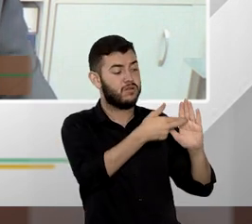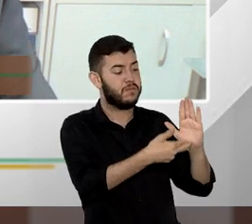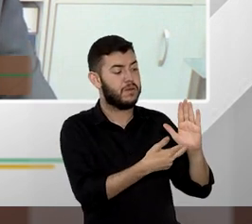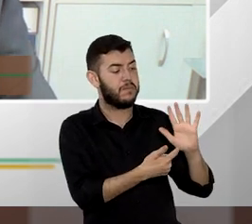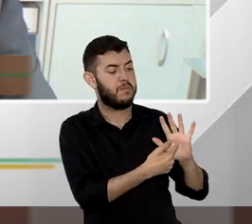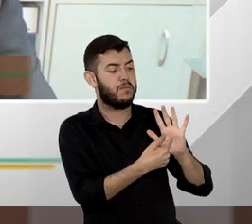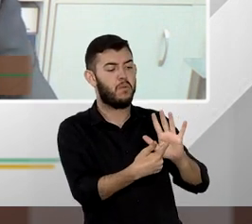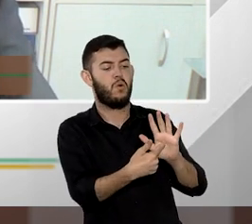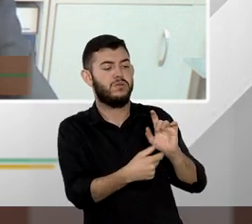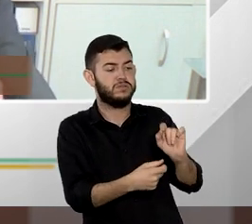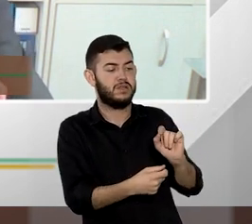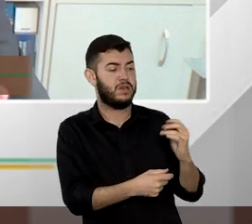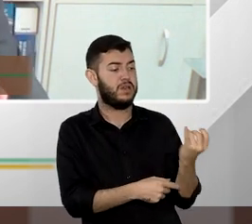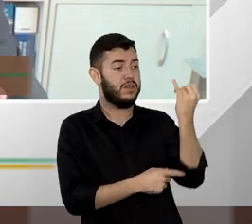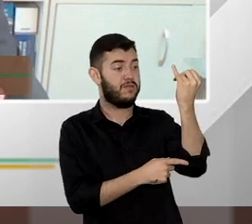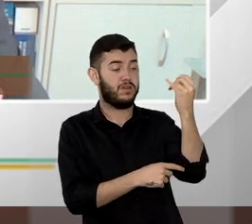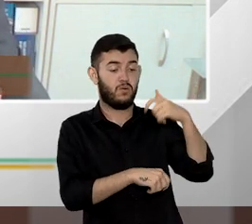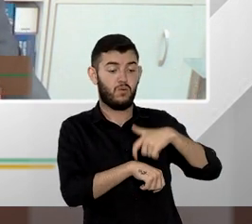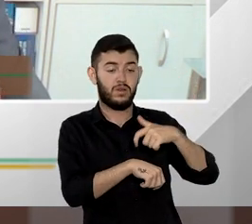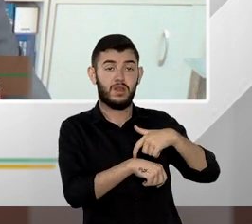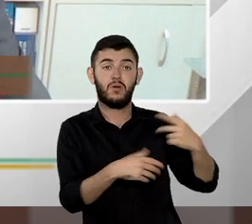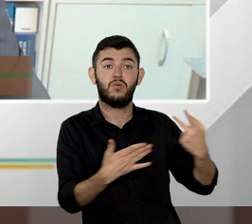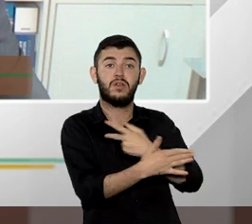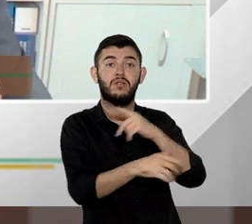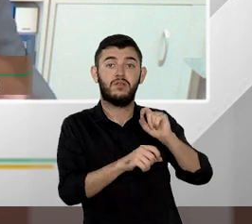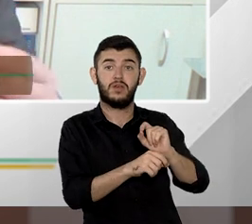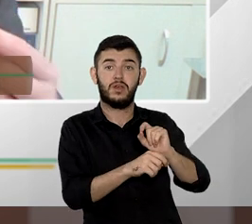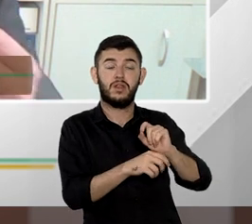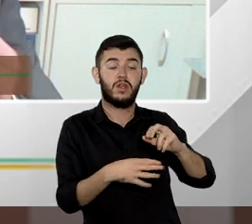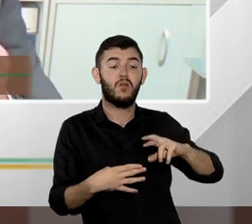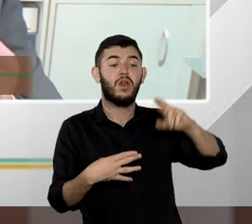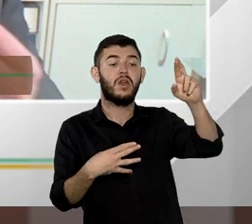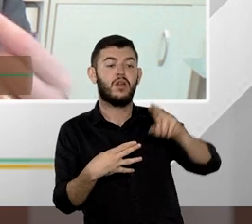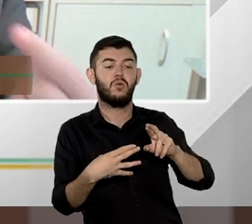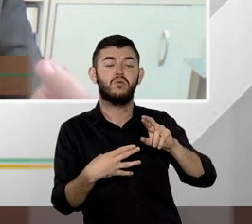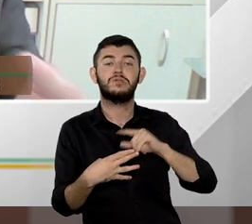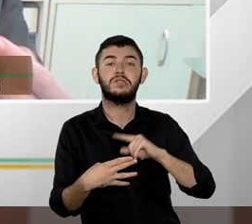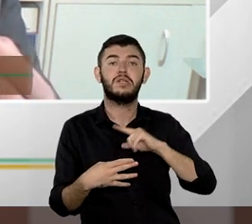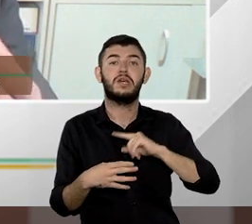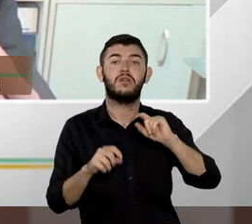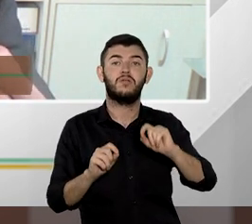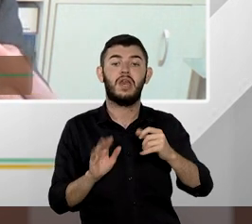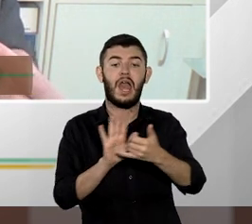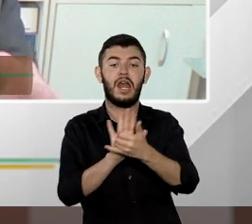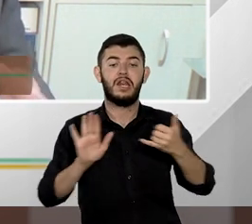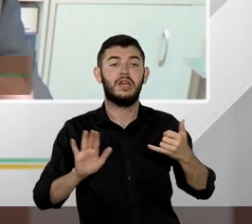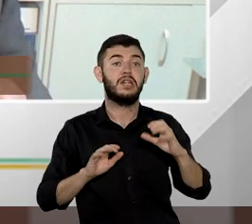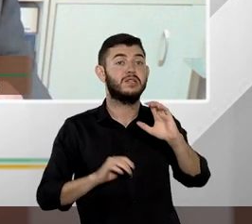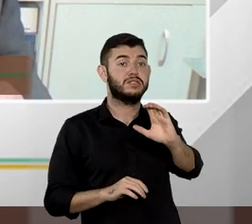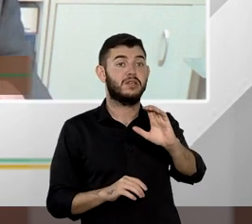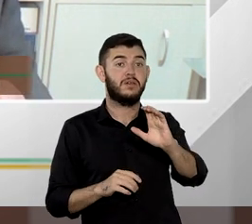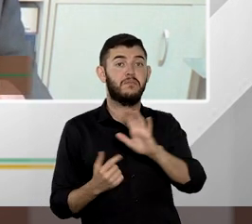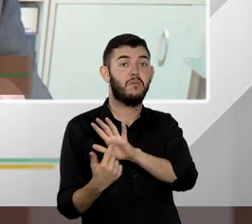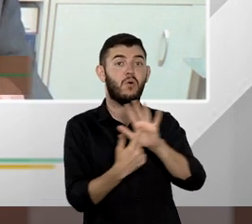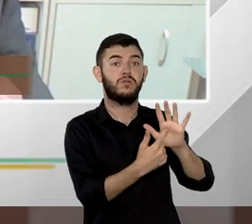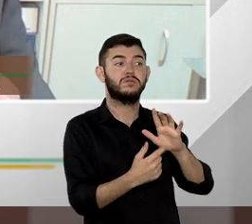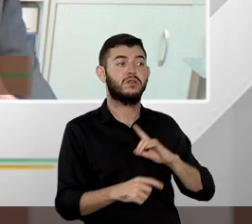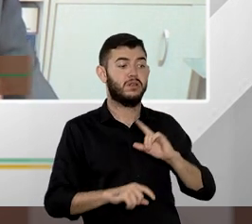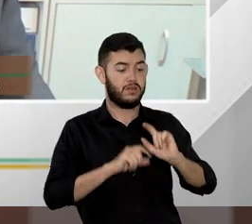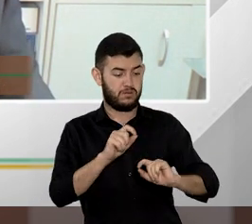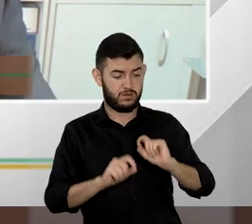o recurso especial foi interposto pela linha C ou seja sempre que houver divergência jurisprudencial entre os tribunais